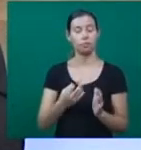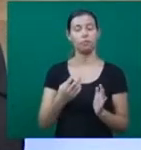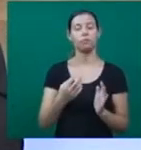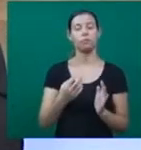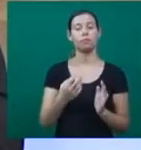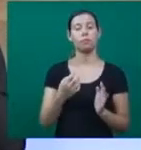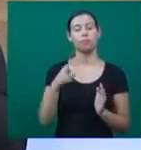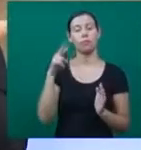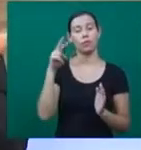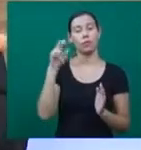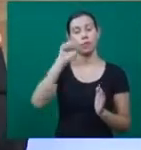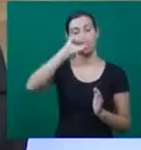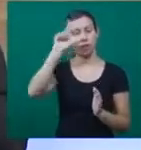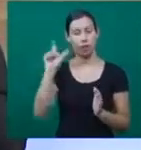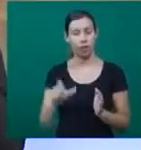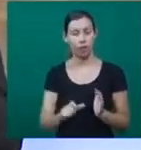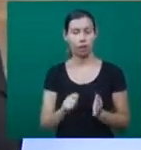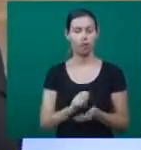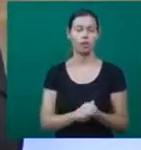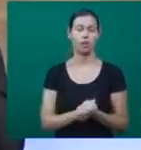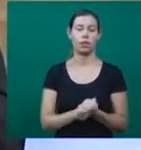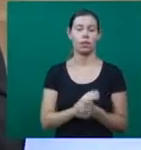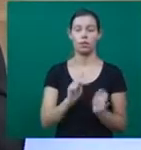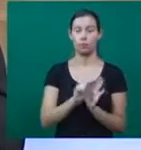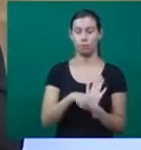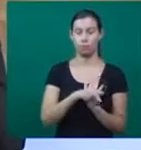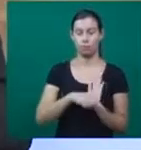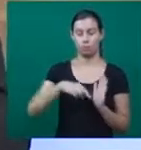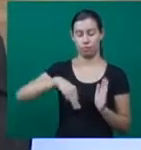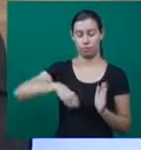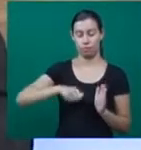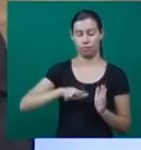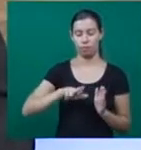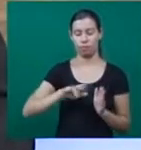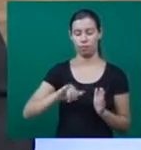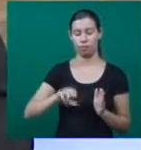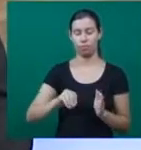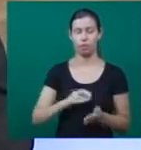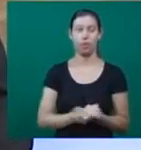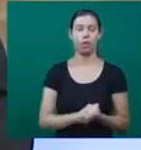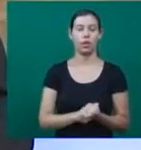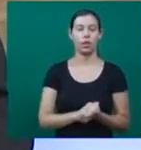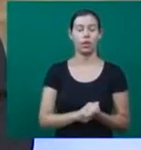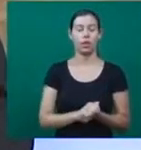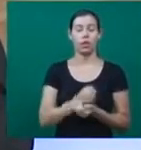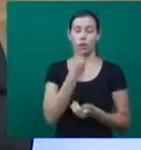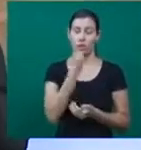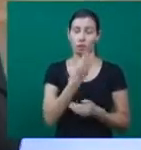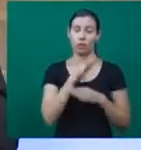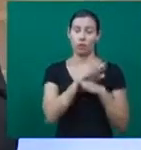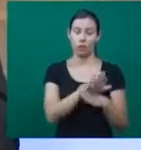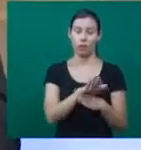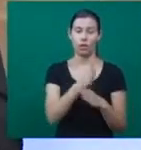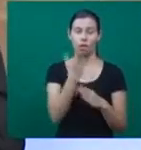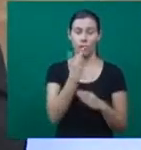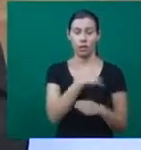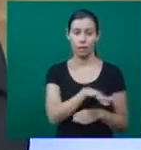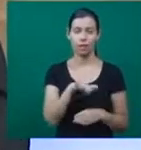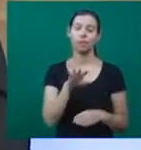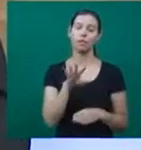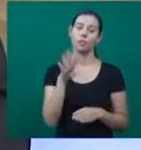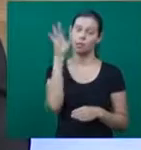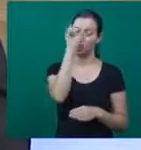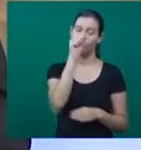atividades que se passam na África sobre o projeto Mali. Esse conhecimento é fundamental, principalmente na formação complementar das